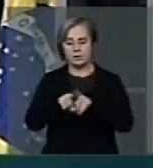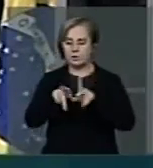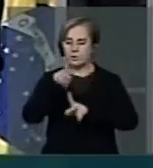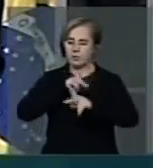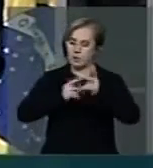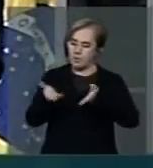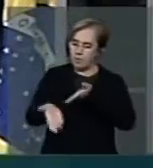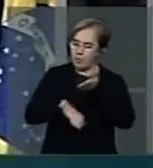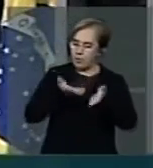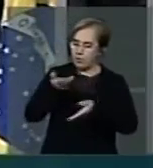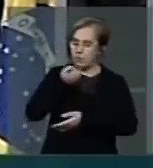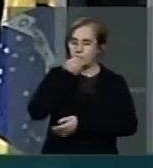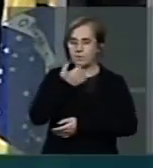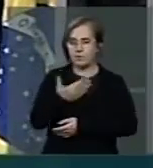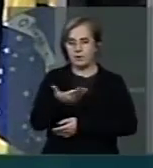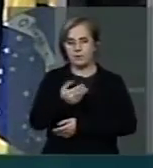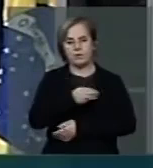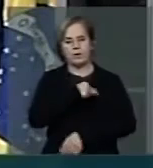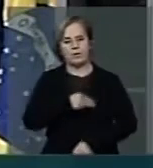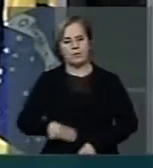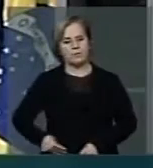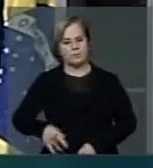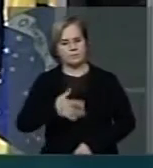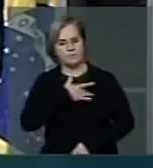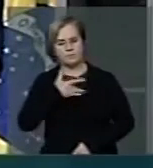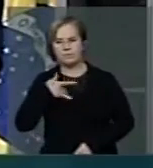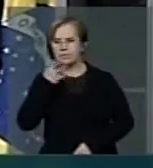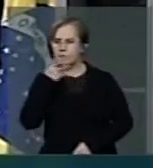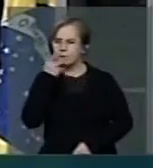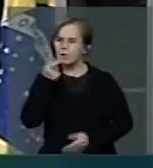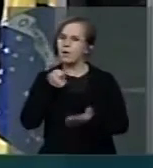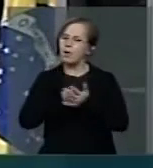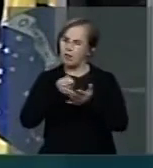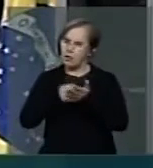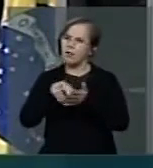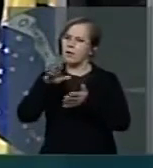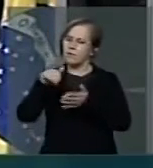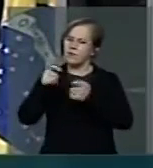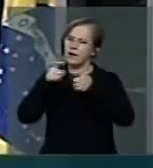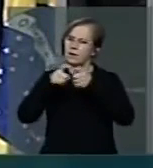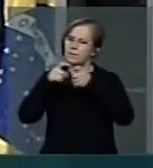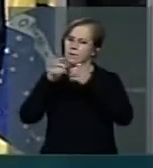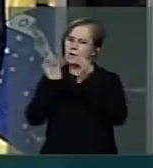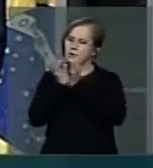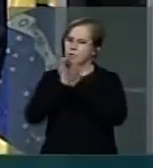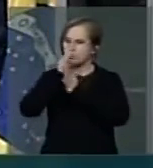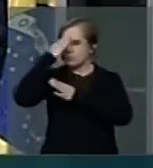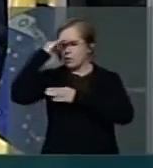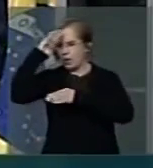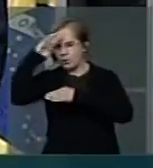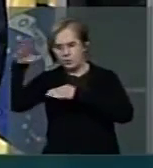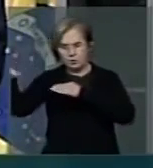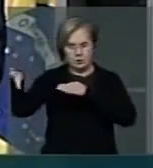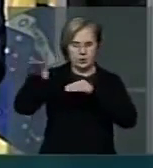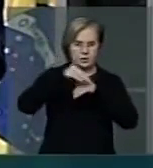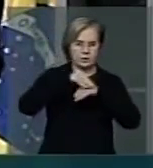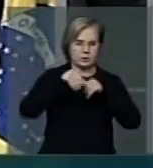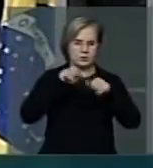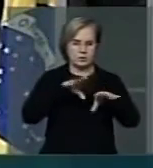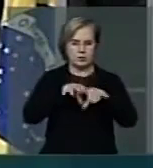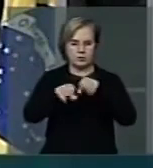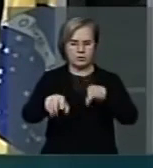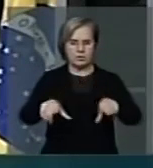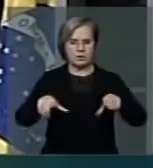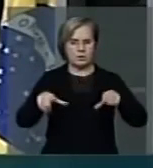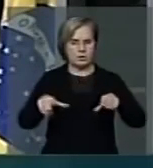atendida. O ministro da Saúde insiste em trazer médicos de Cuba, sem que passem pelo Revalida. E eu reitero, isso